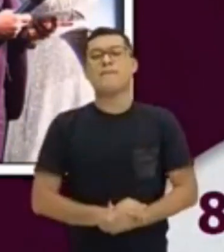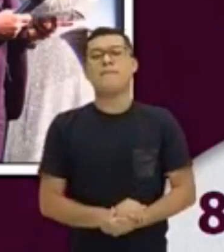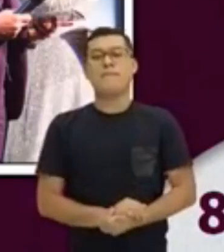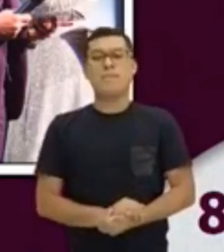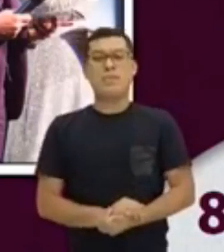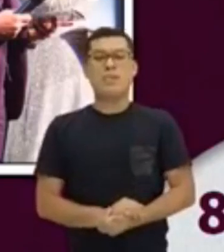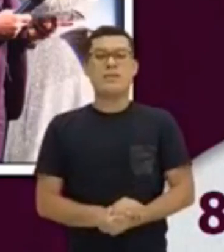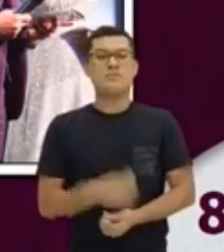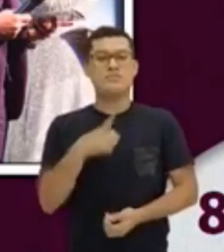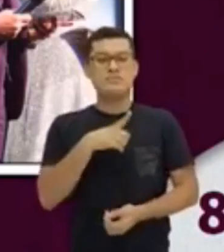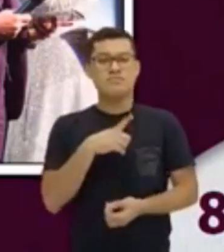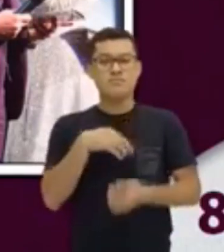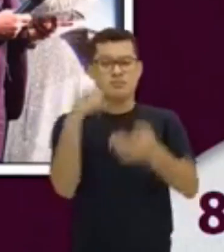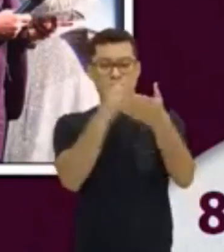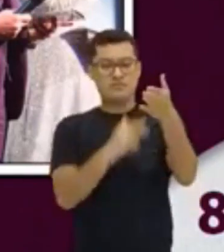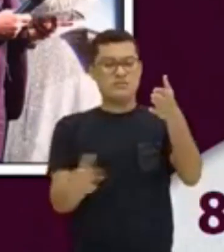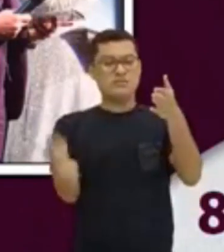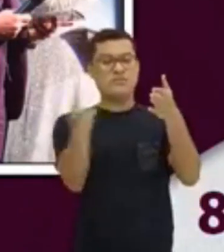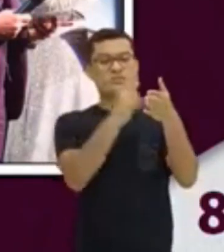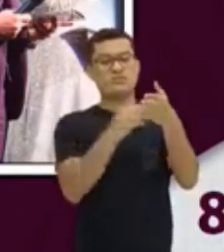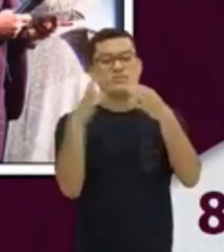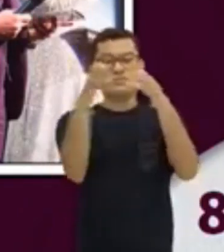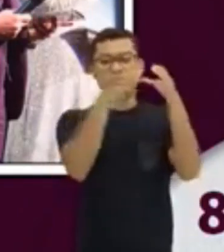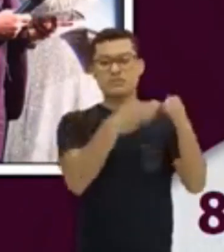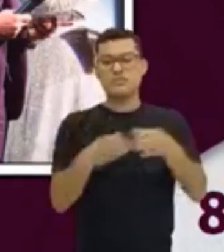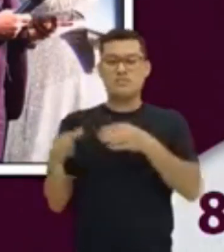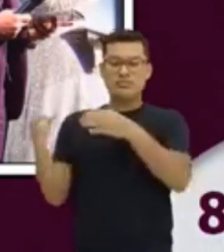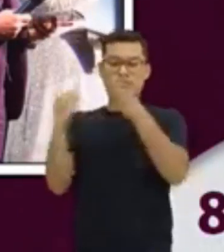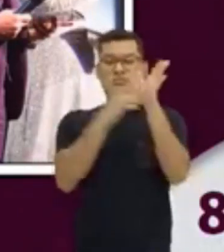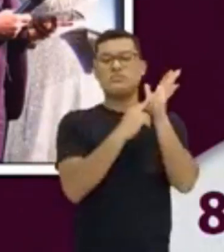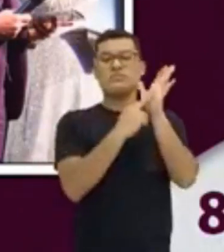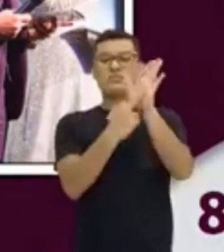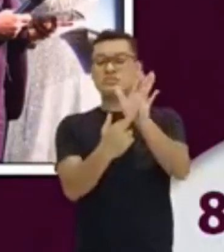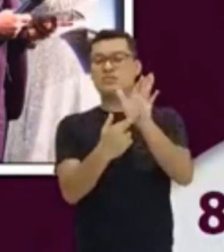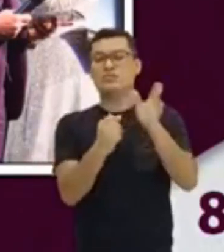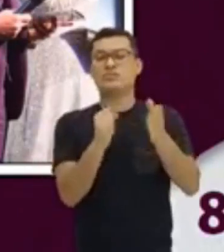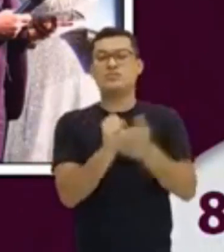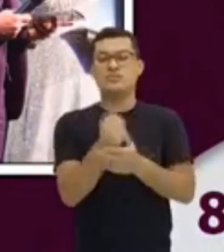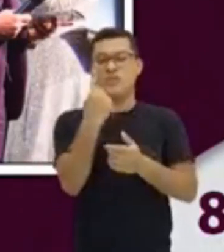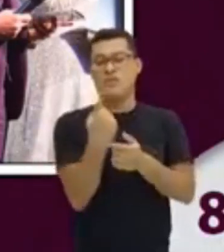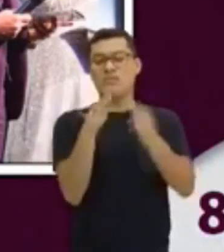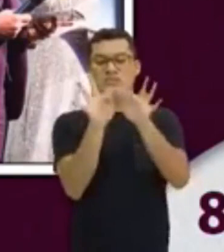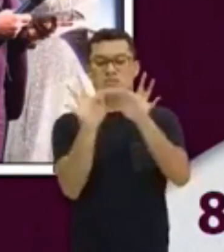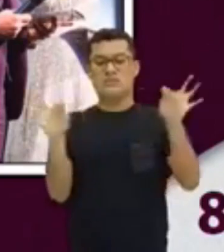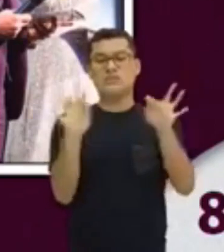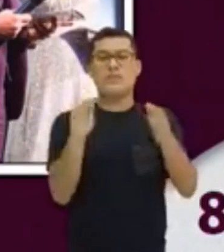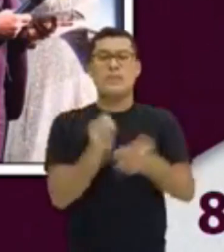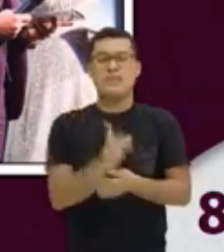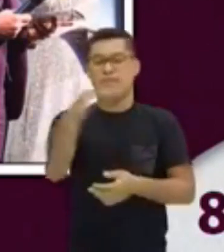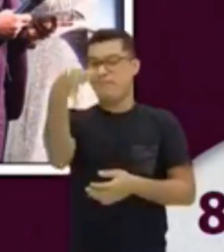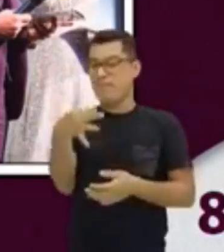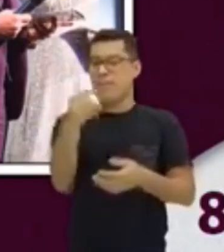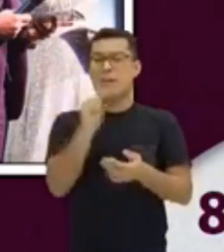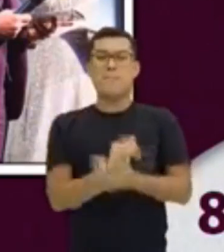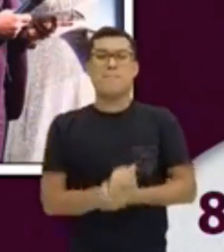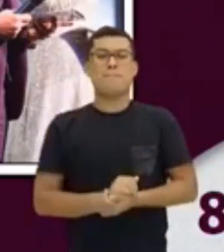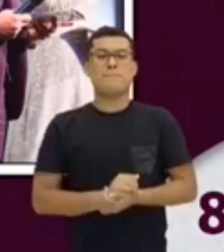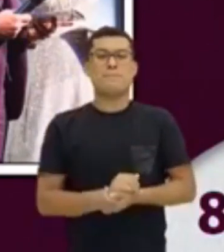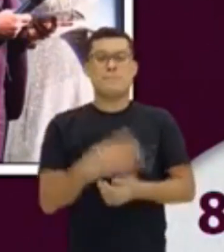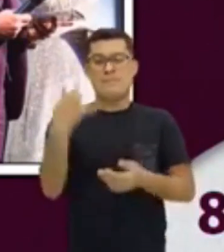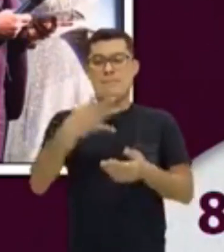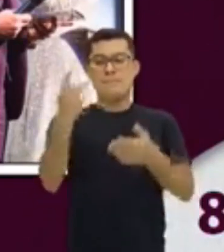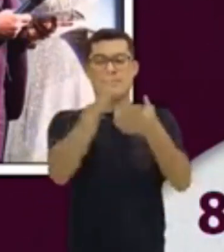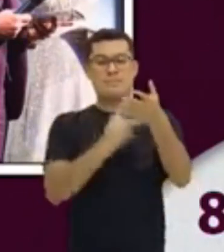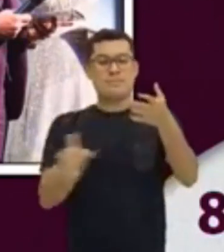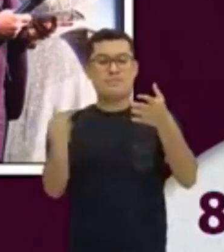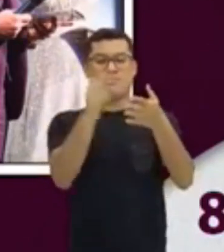Temos umas imagens e cada imagem dela vai representar uma frase. Está certo? São quatro imagens. Nessa primeira